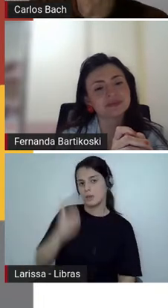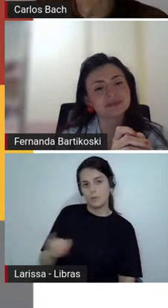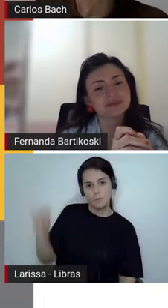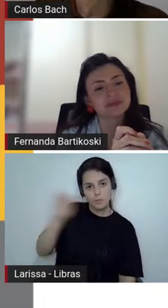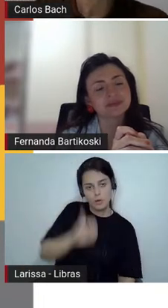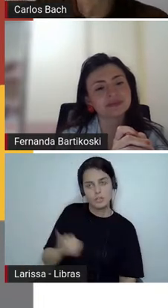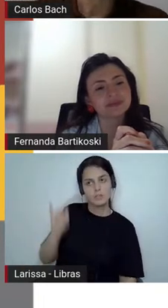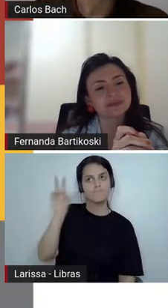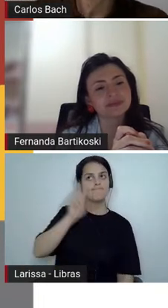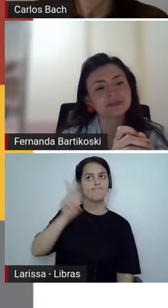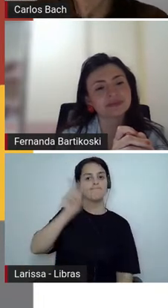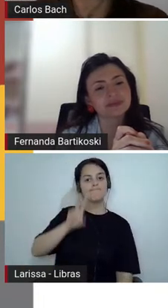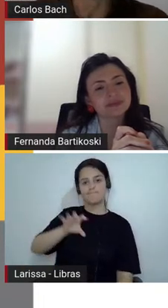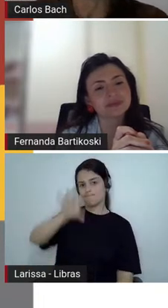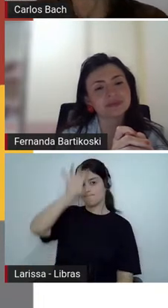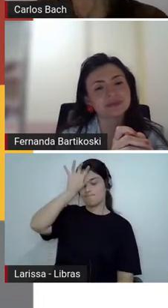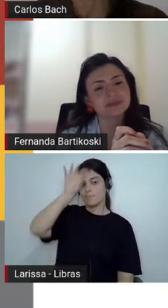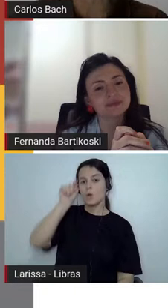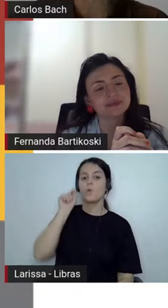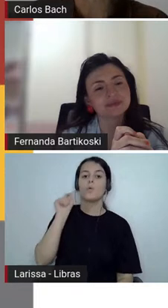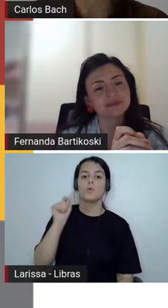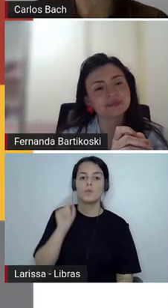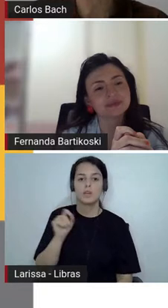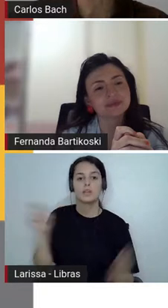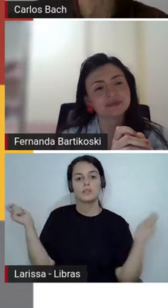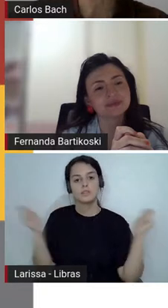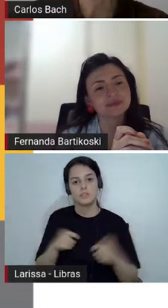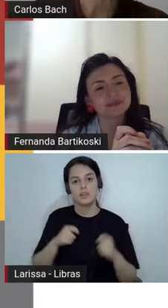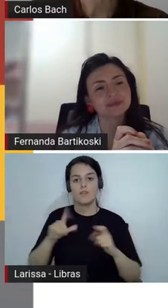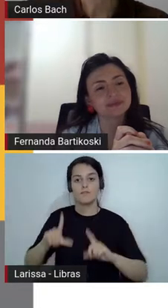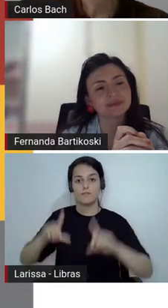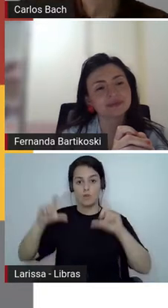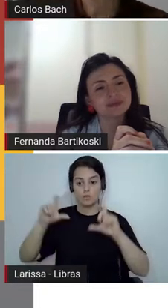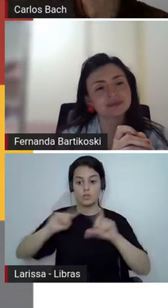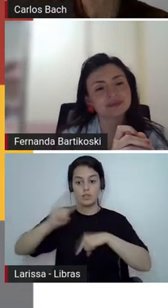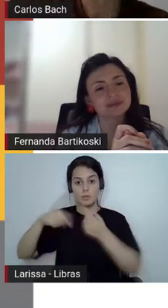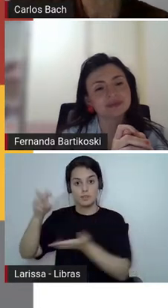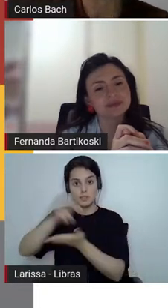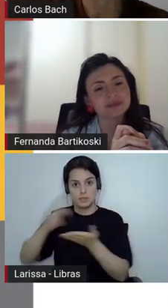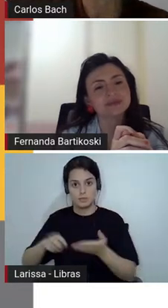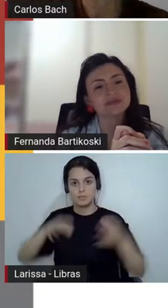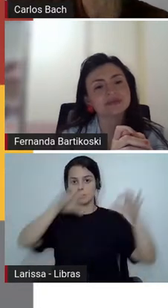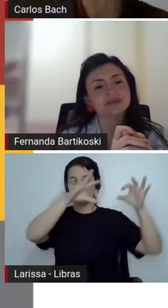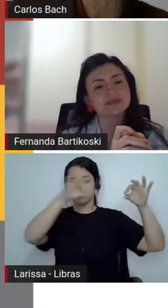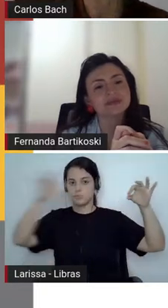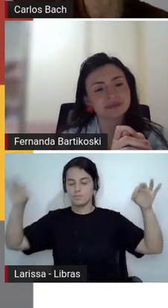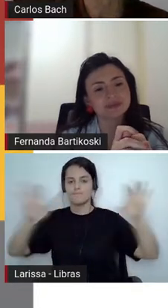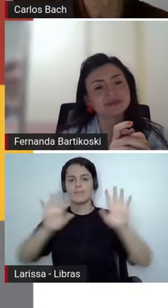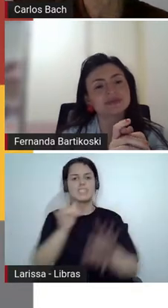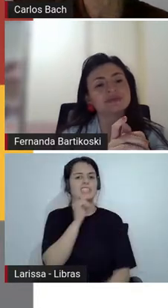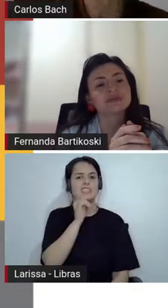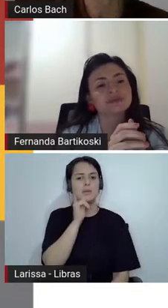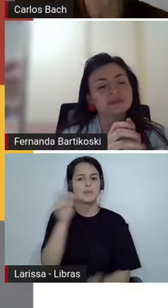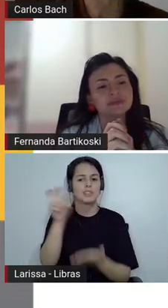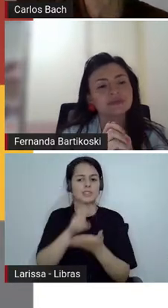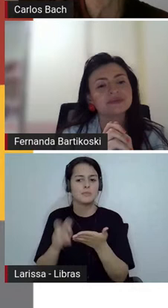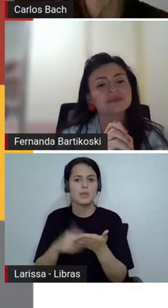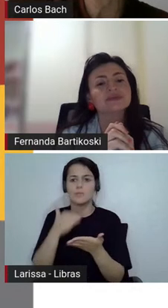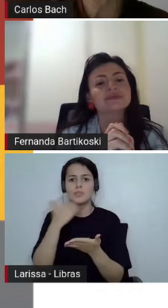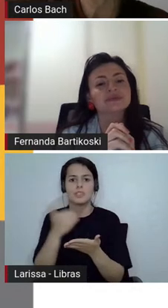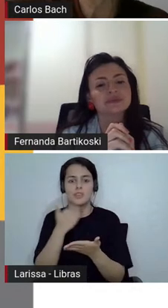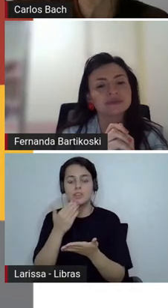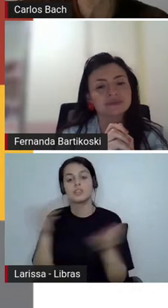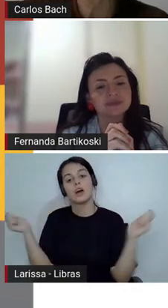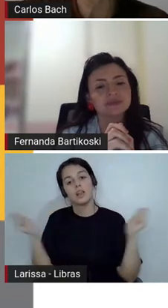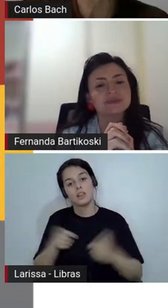um varal poético ah tenho dificuldade não posso imprimir pode ser através ali a gente dá como alternativa que seja